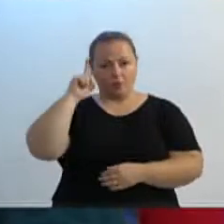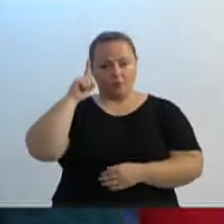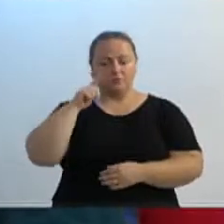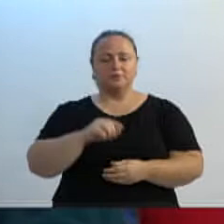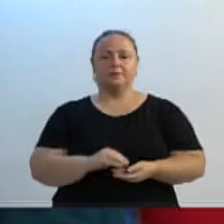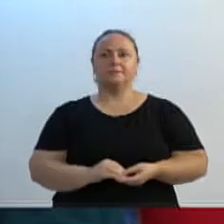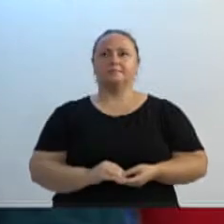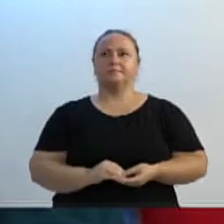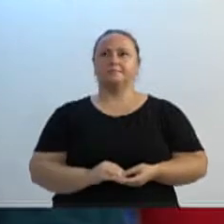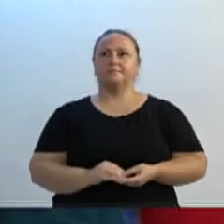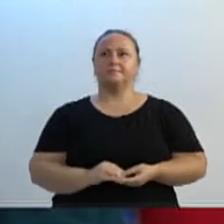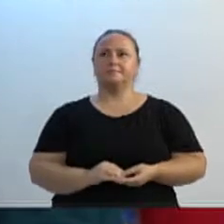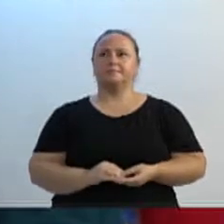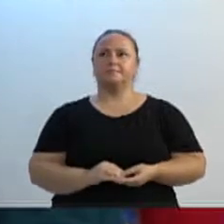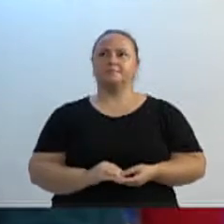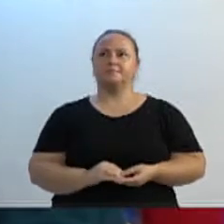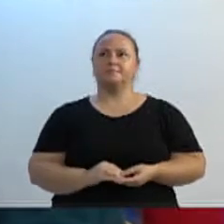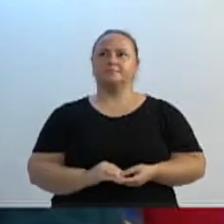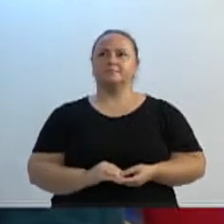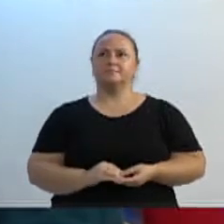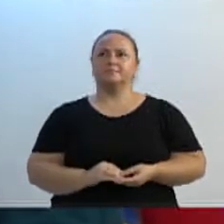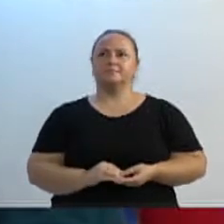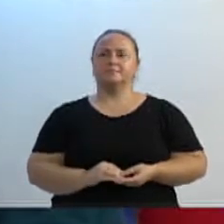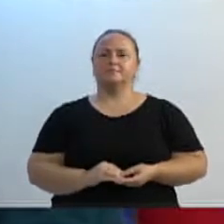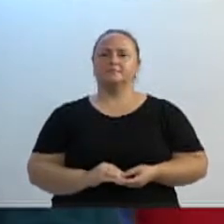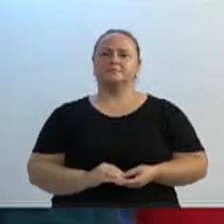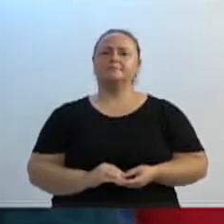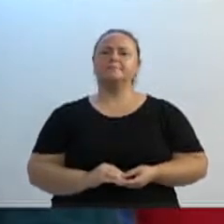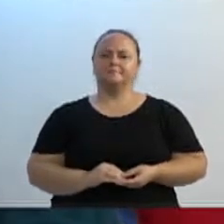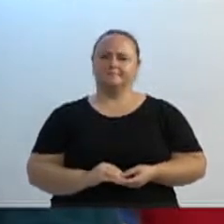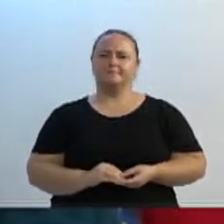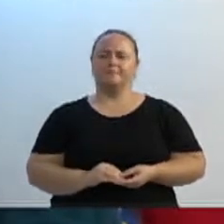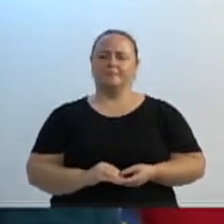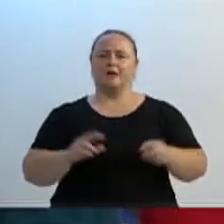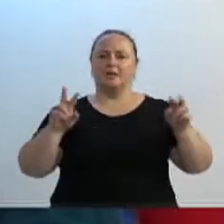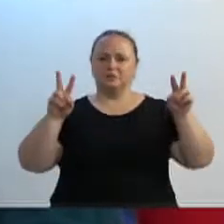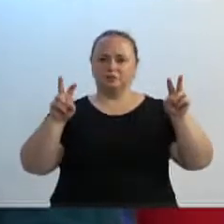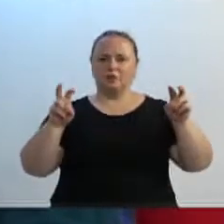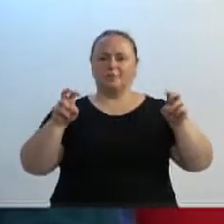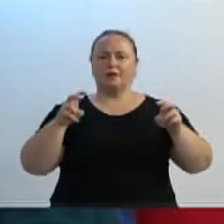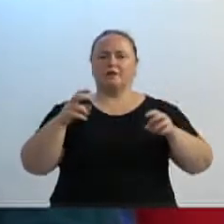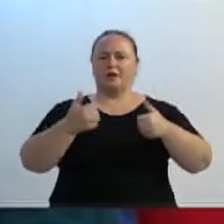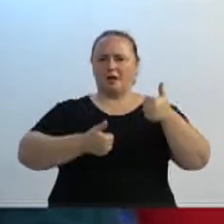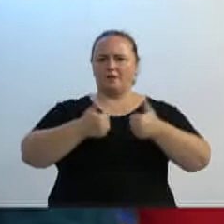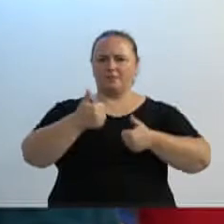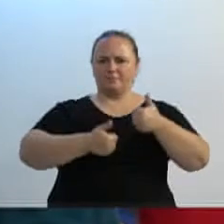com as quadras de soccer da cidade de Blumenau.